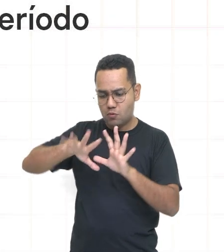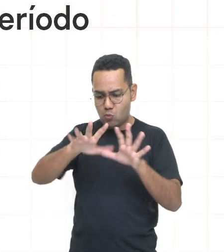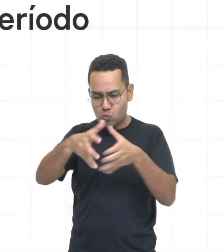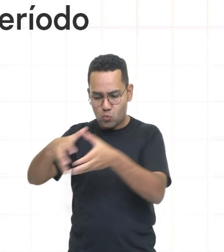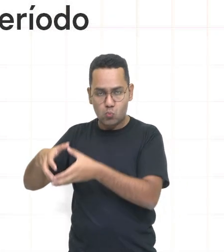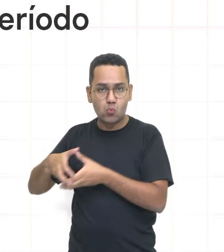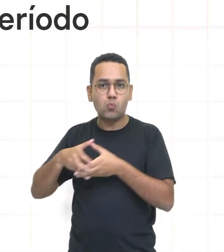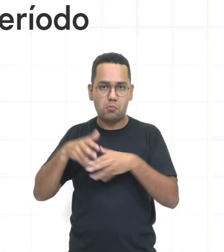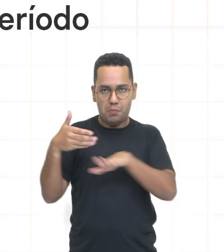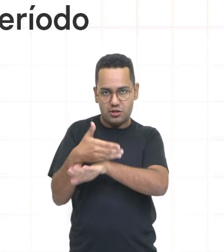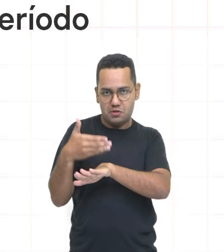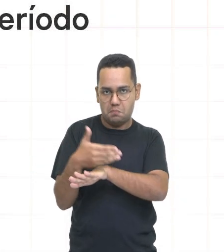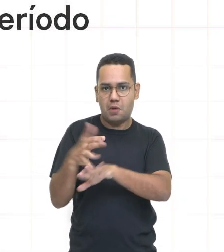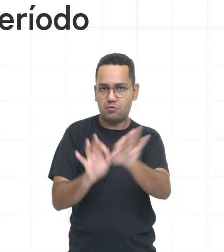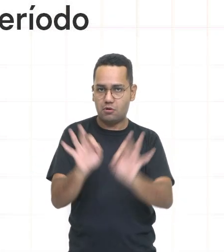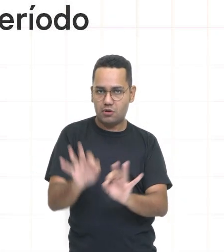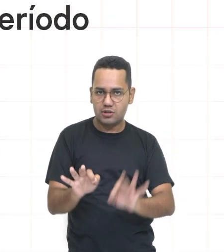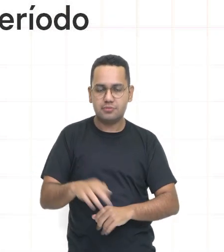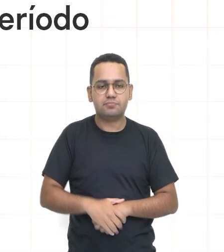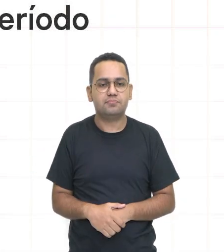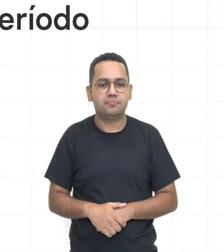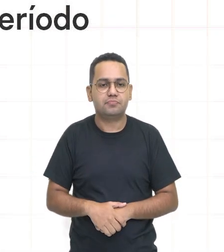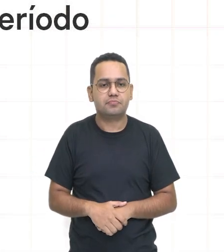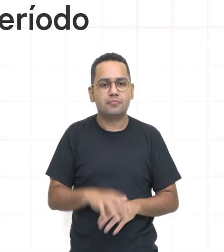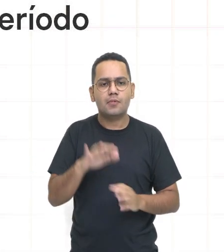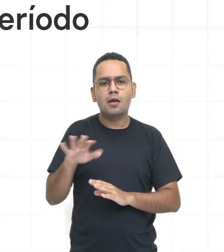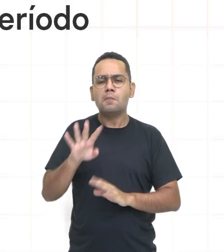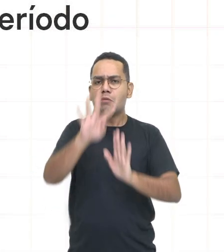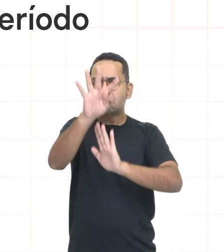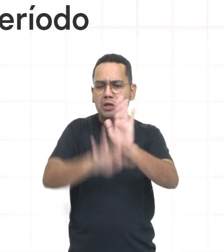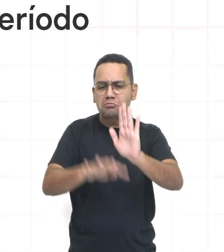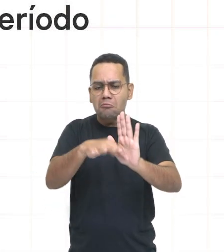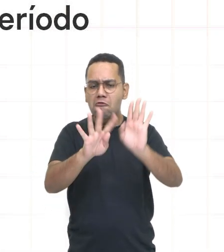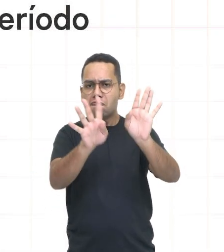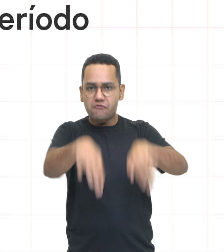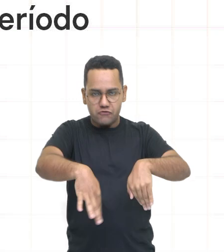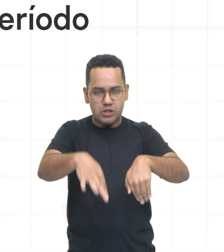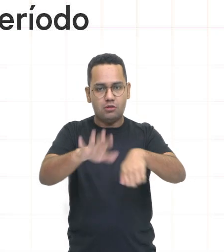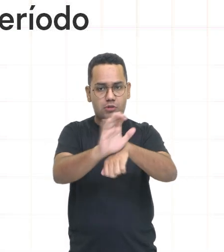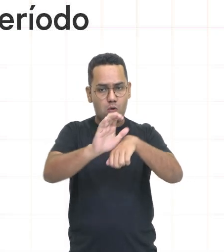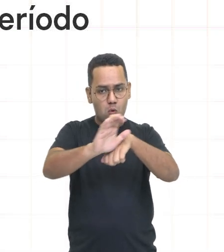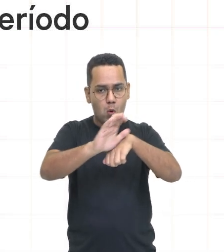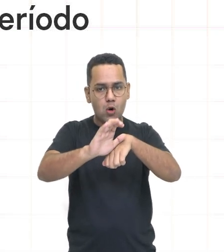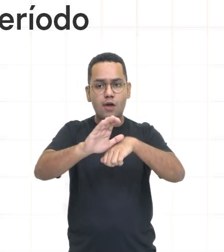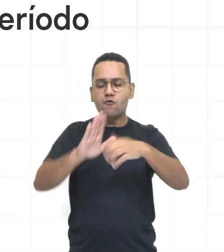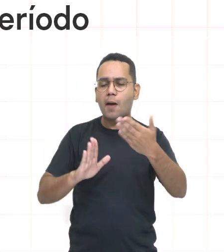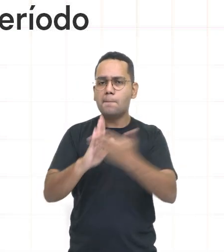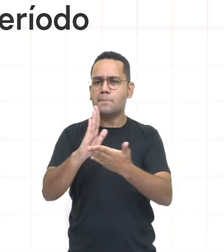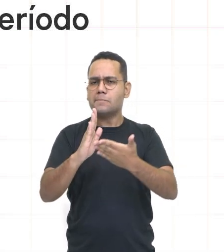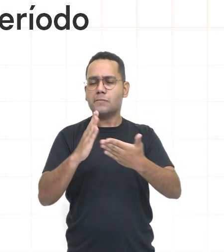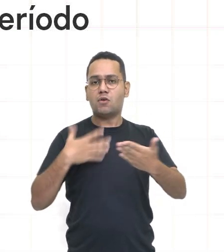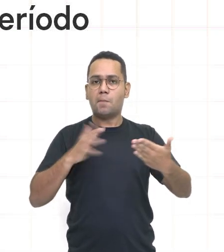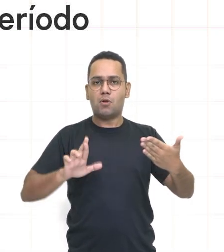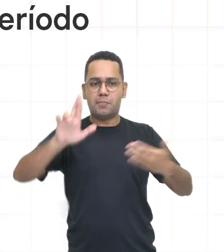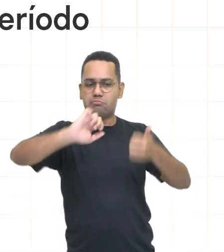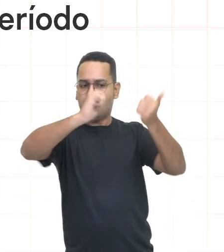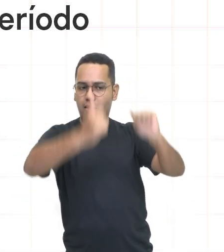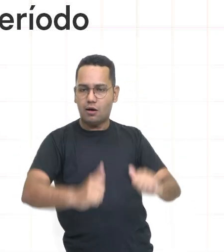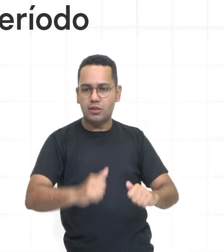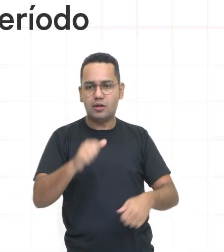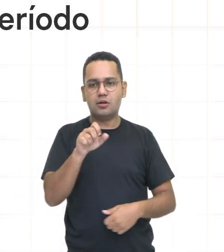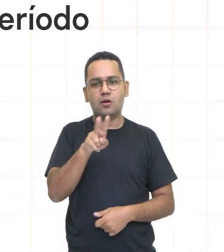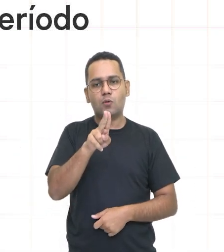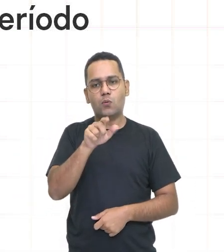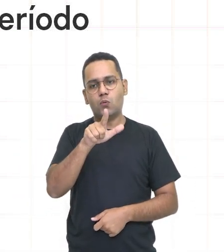Vamos adiante. Vamos lá. O texto final da Constituição foi aprovado por Ulisses Guimarães presidente da Constituinte